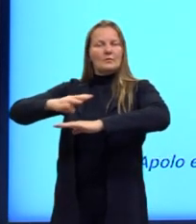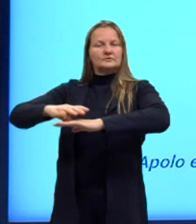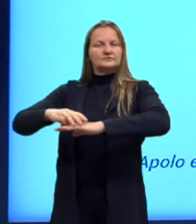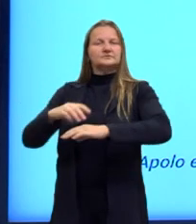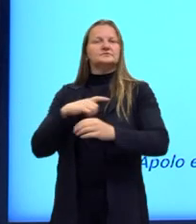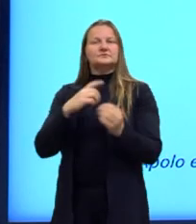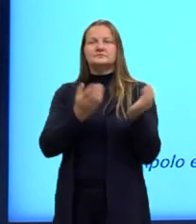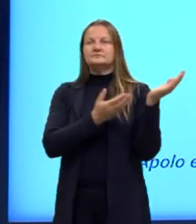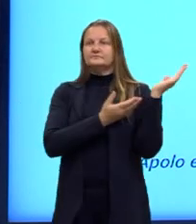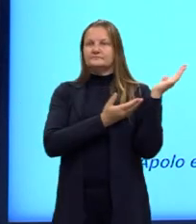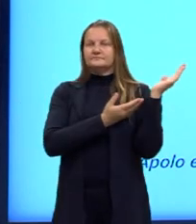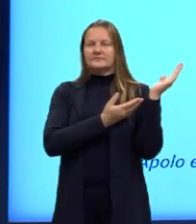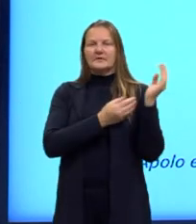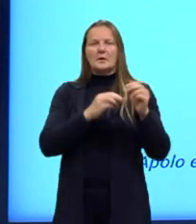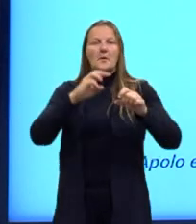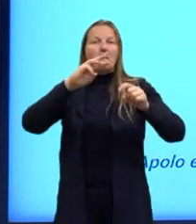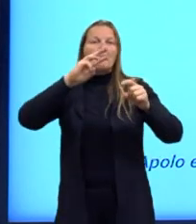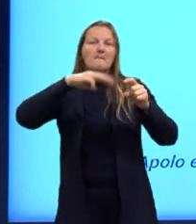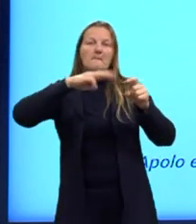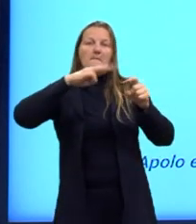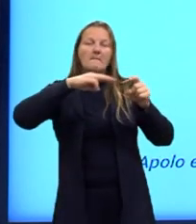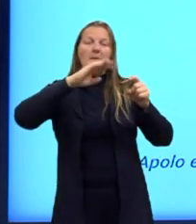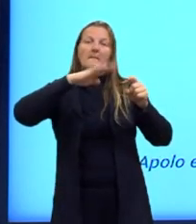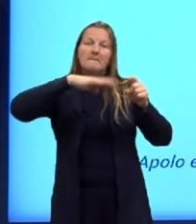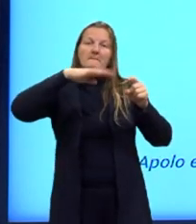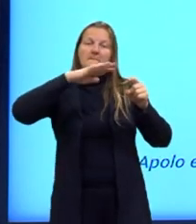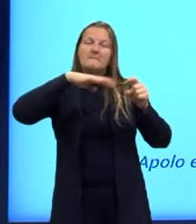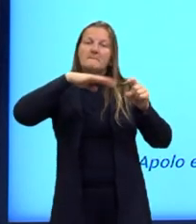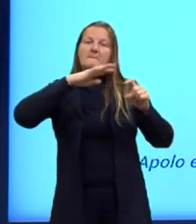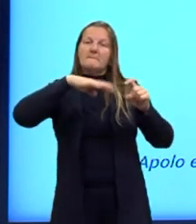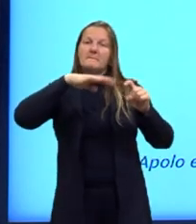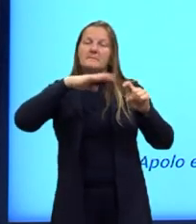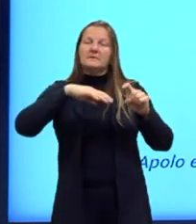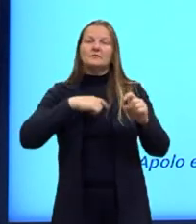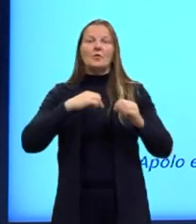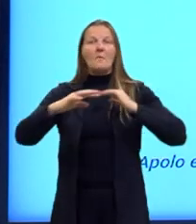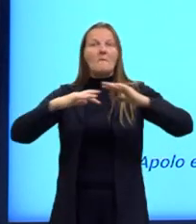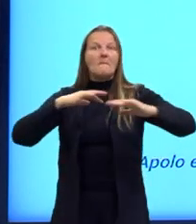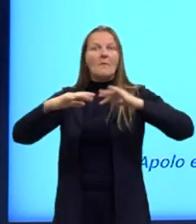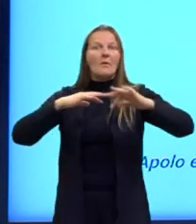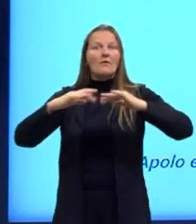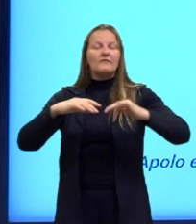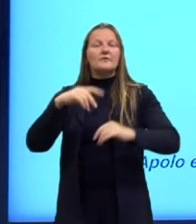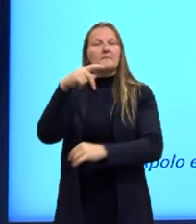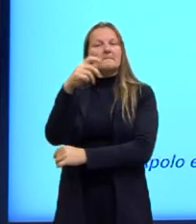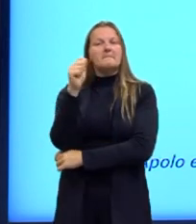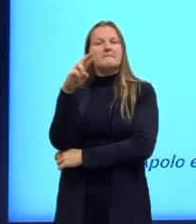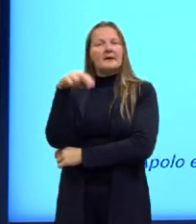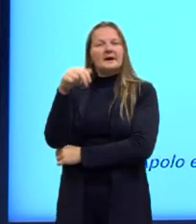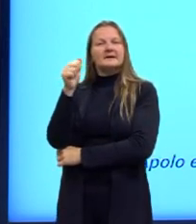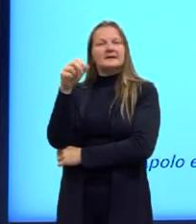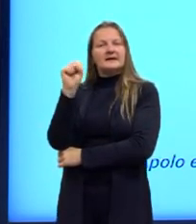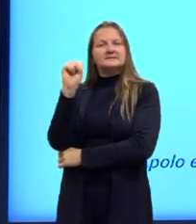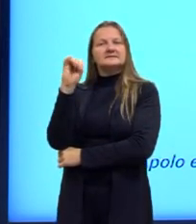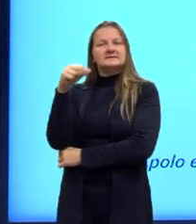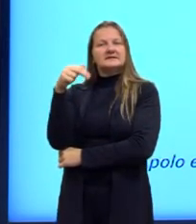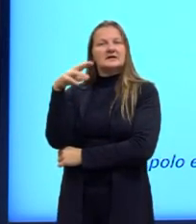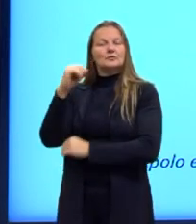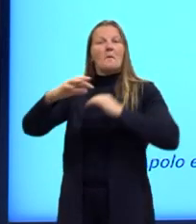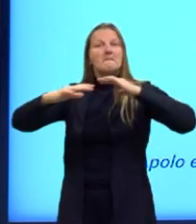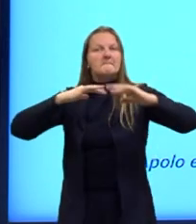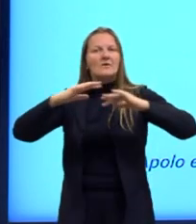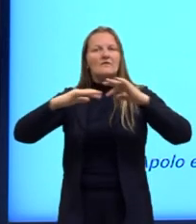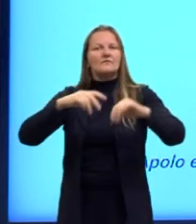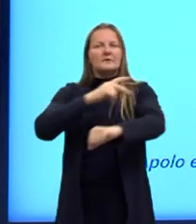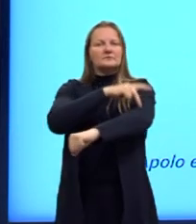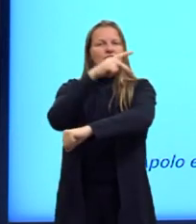representa a concepção mitológica do Monte Parnaso, que deu origem ao nome do movimento parnasiano. Então, aqui, como vocês podem perceber,